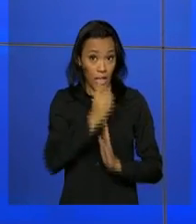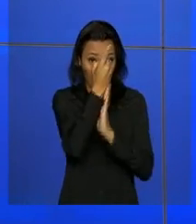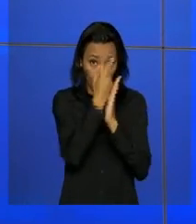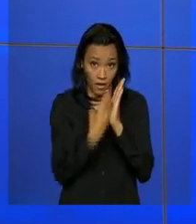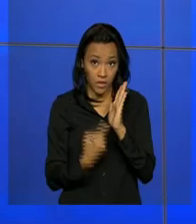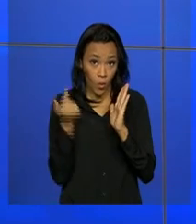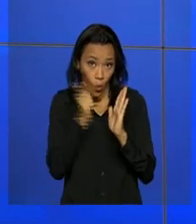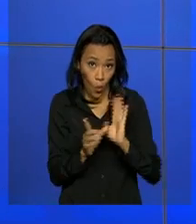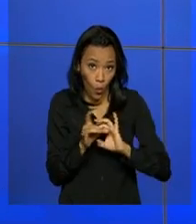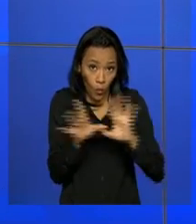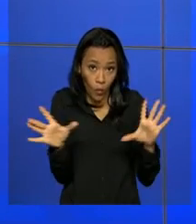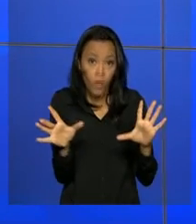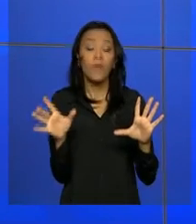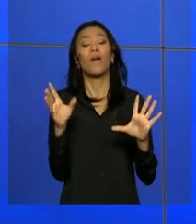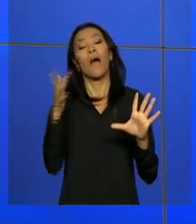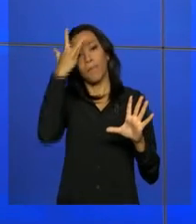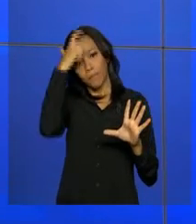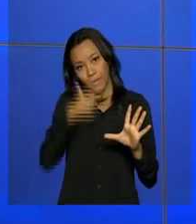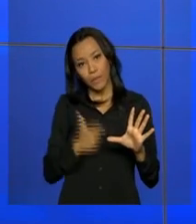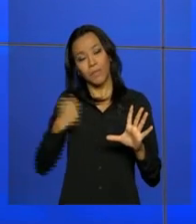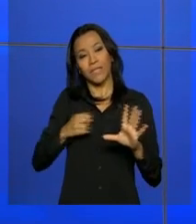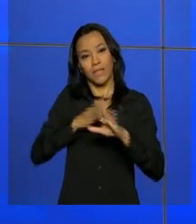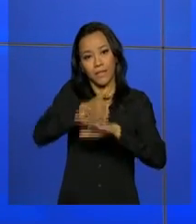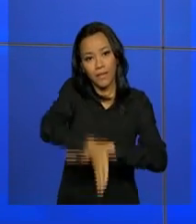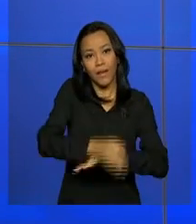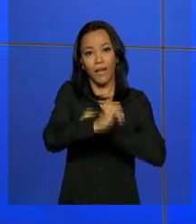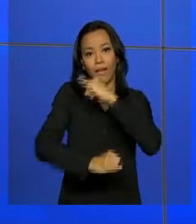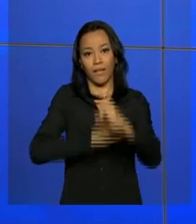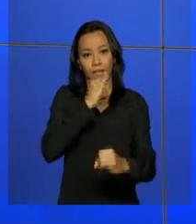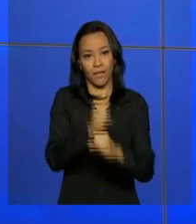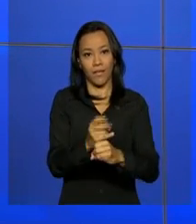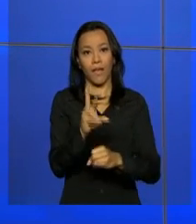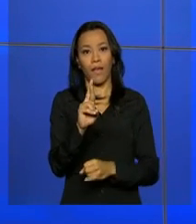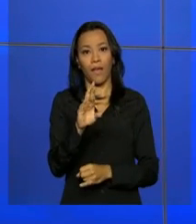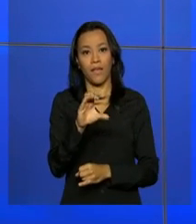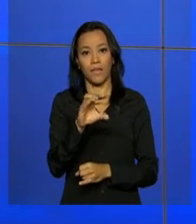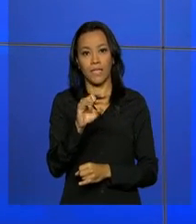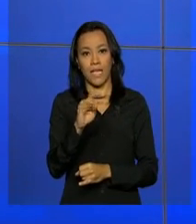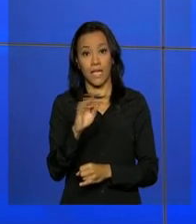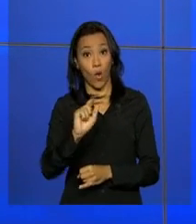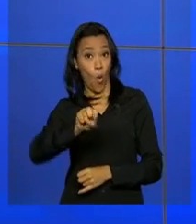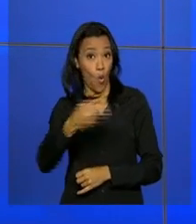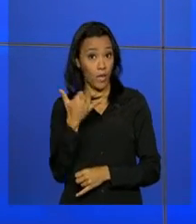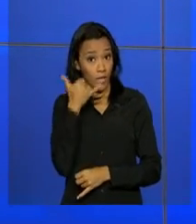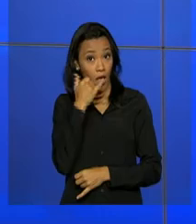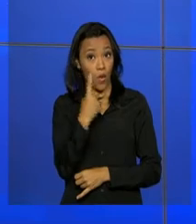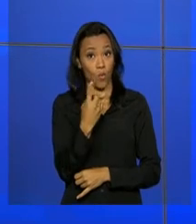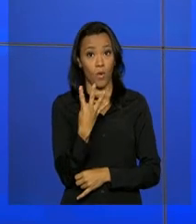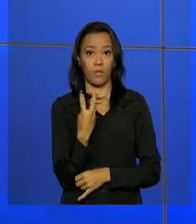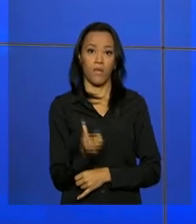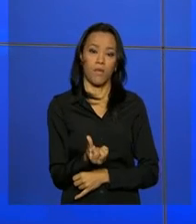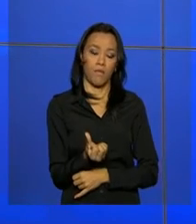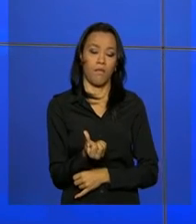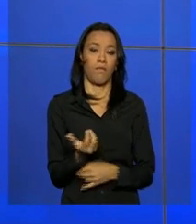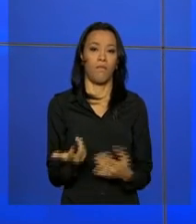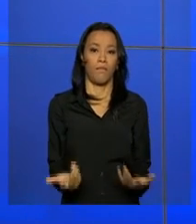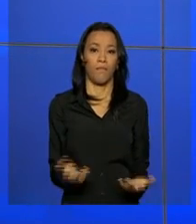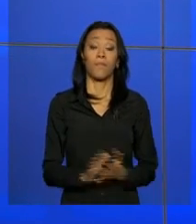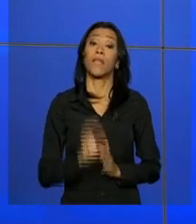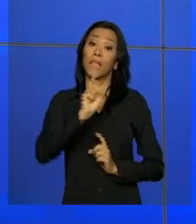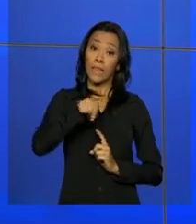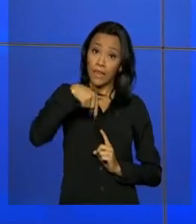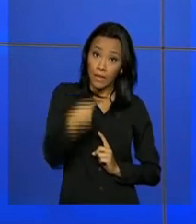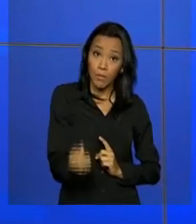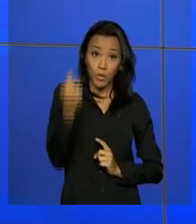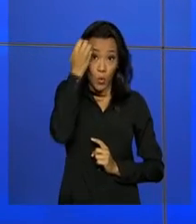liberada, o contribuinte deverá acessar a página da Receita na internet ou ligar para o número 146. Depois